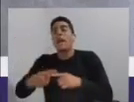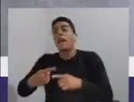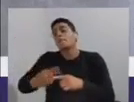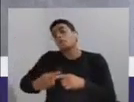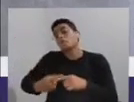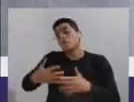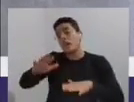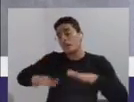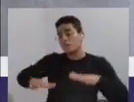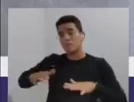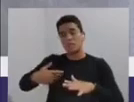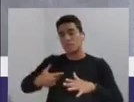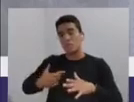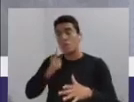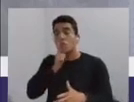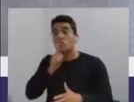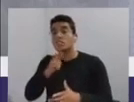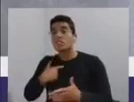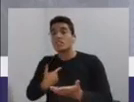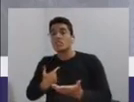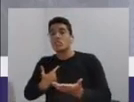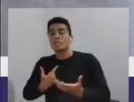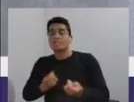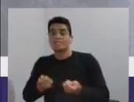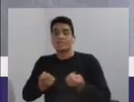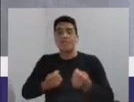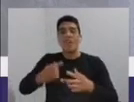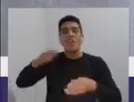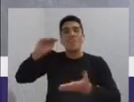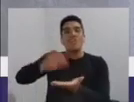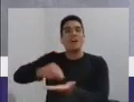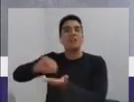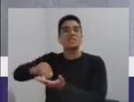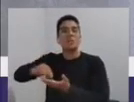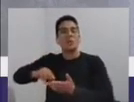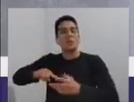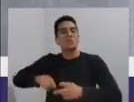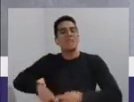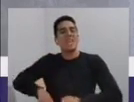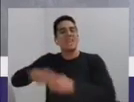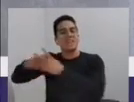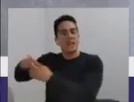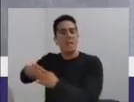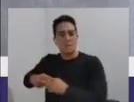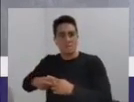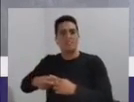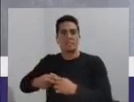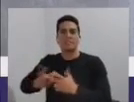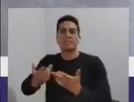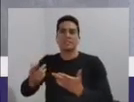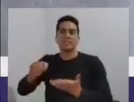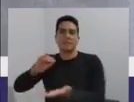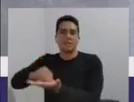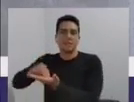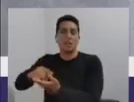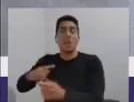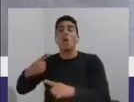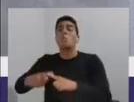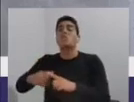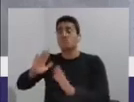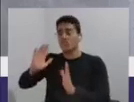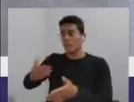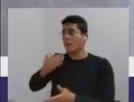alcance dele, senão ele já teria tomado atitude também. Porque eu fiz muitos requerimentos já.